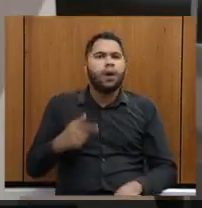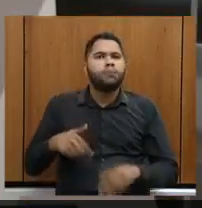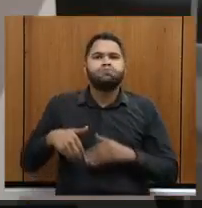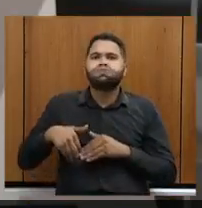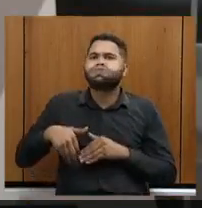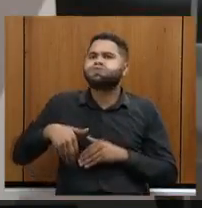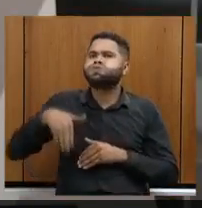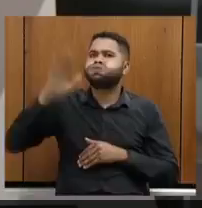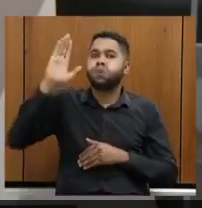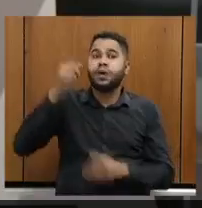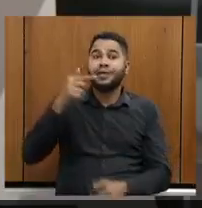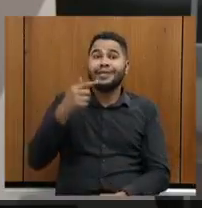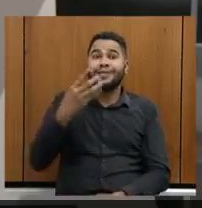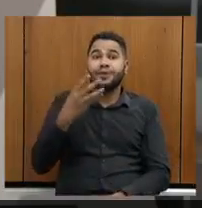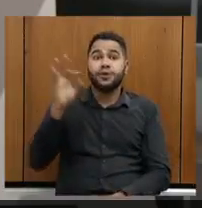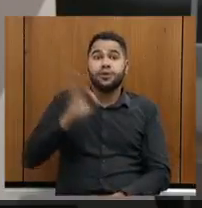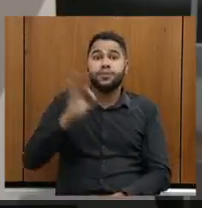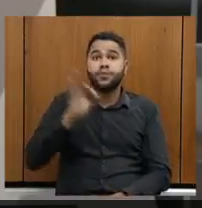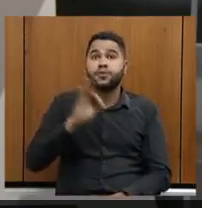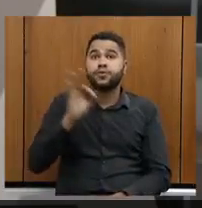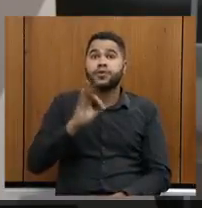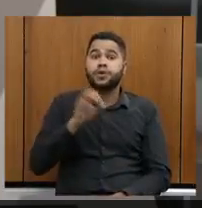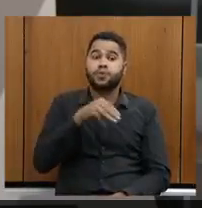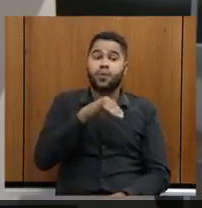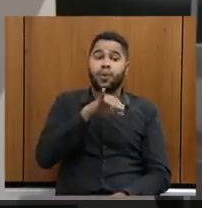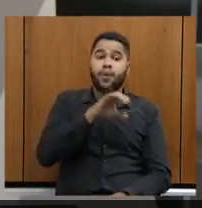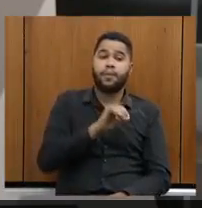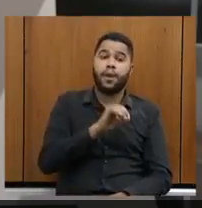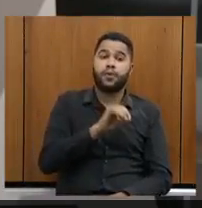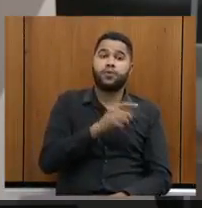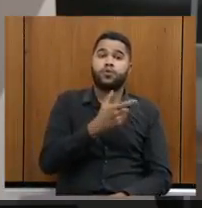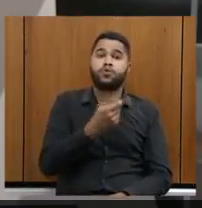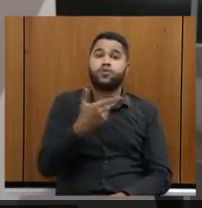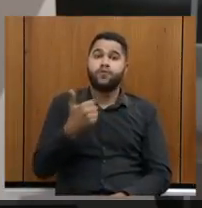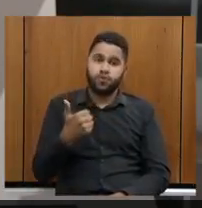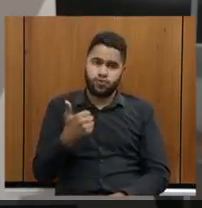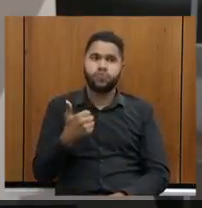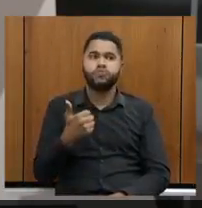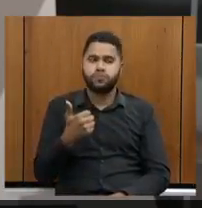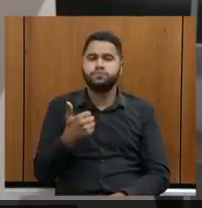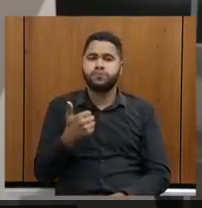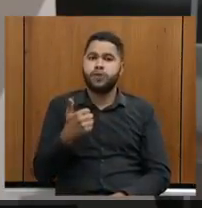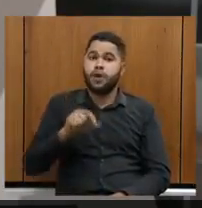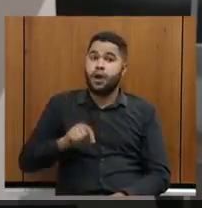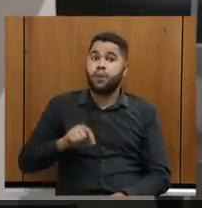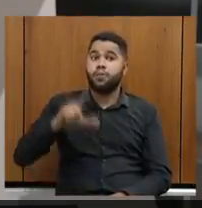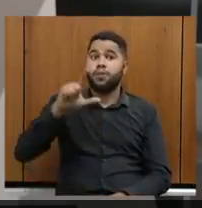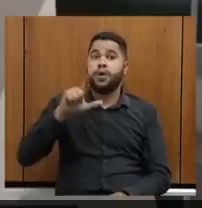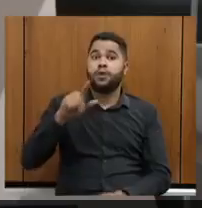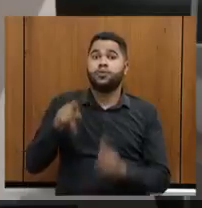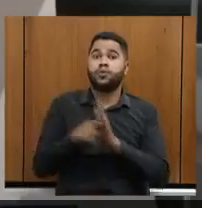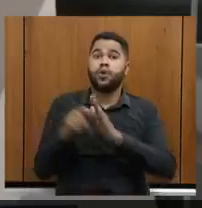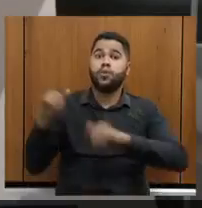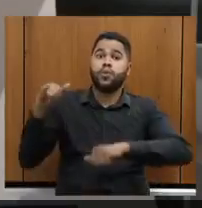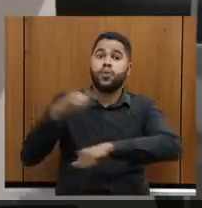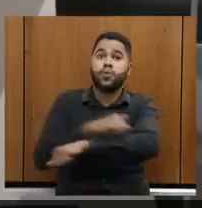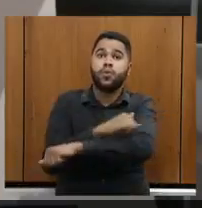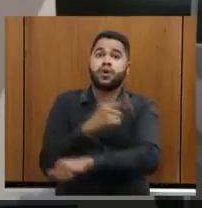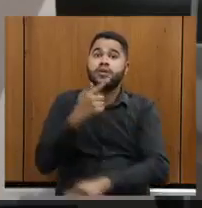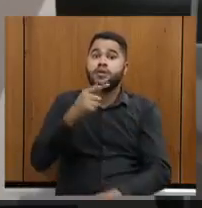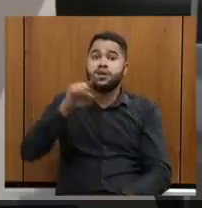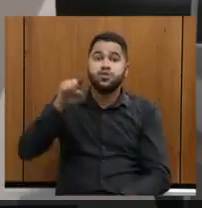74% em relação a maio de 2021. Aumento do número de voos em Confins, 7